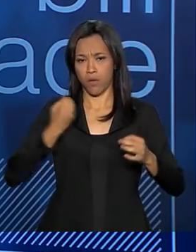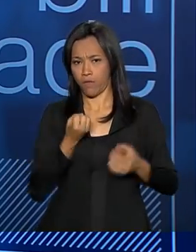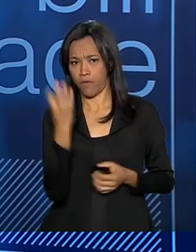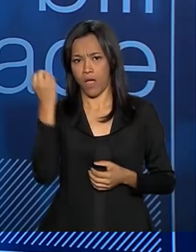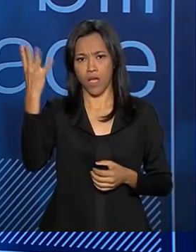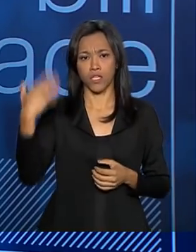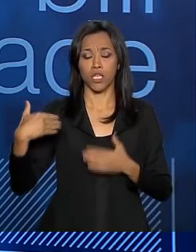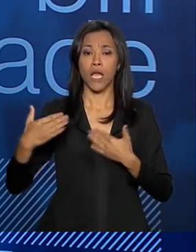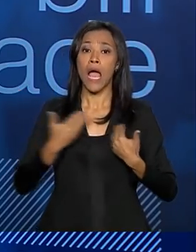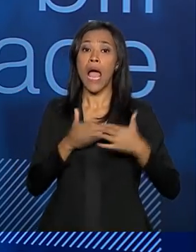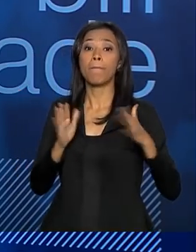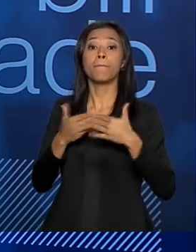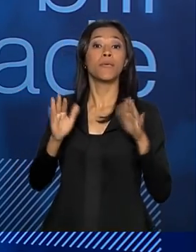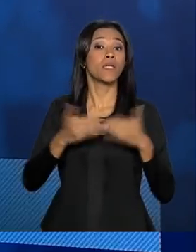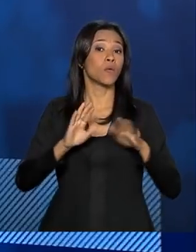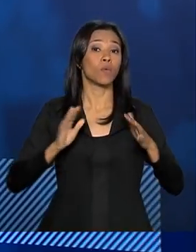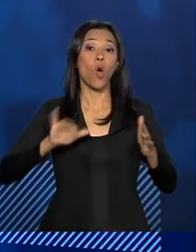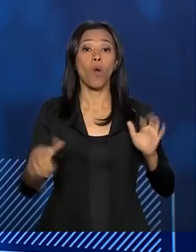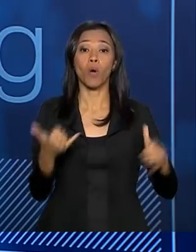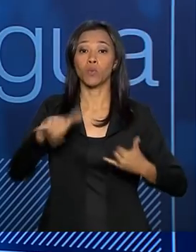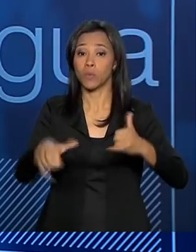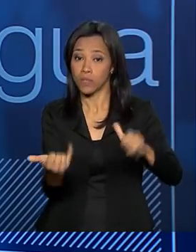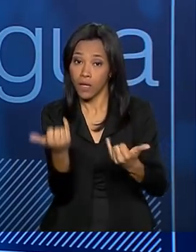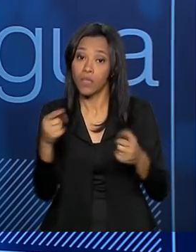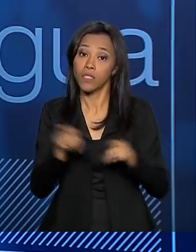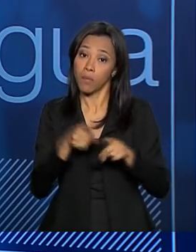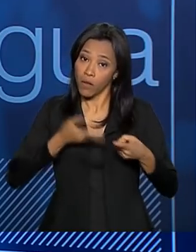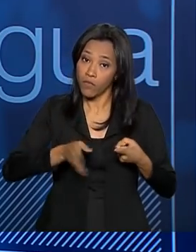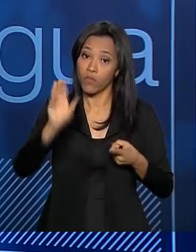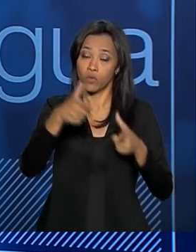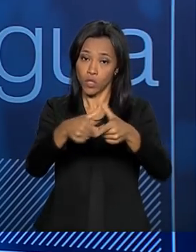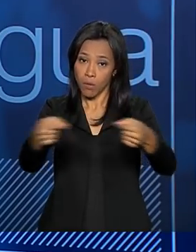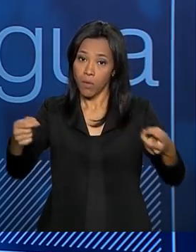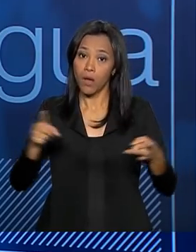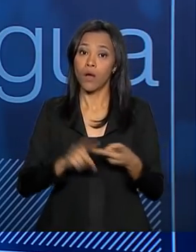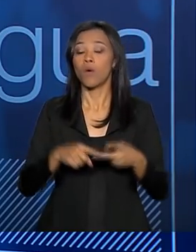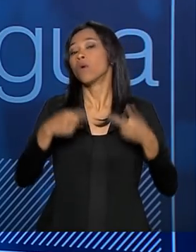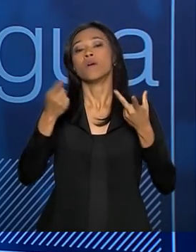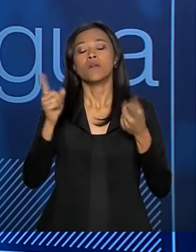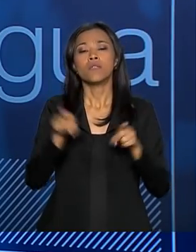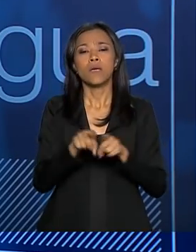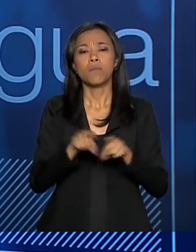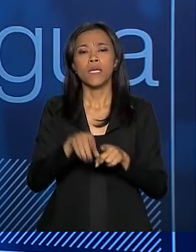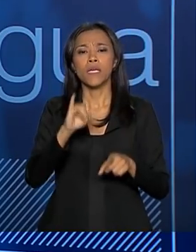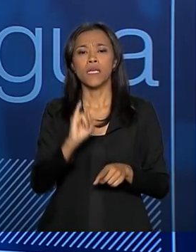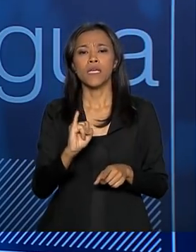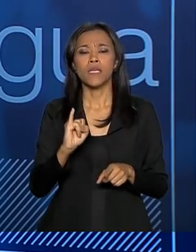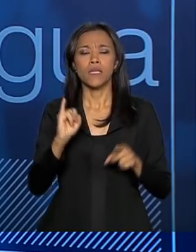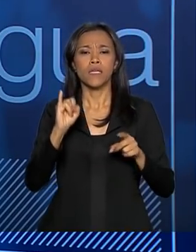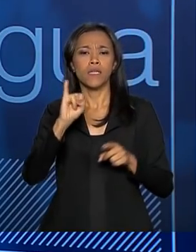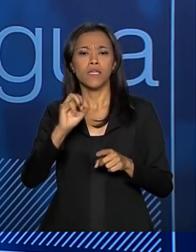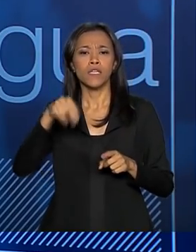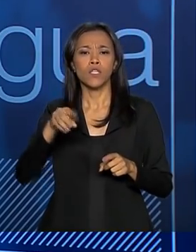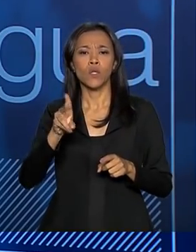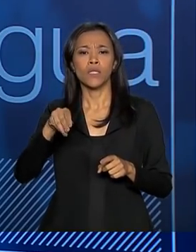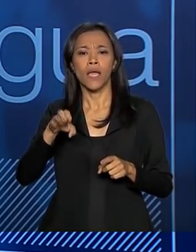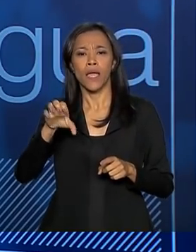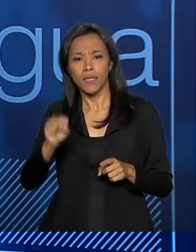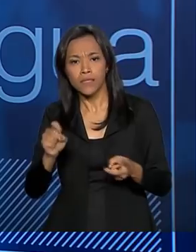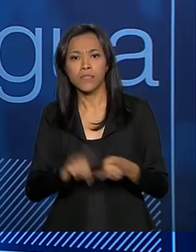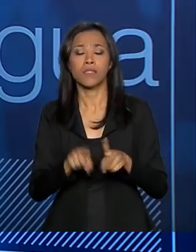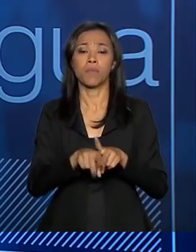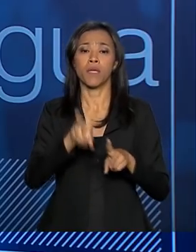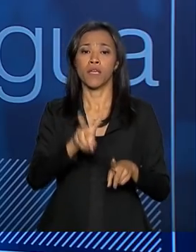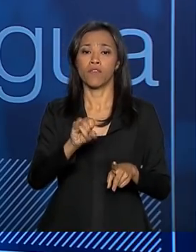portas, mas não só na China, ela teve também no Japão, teve na Indonésia, teve no Vietnã e a pauta exportadora foi a mesma. Então,